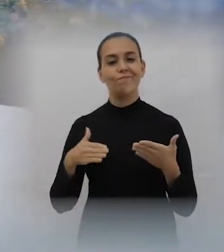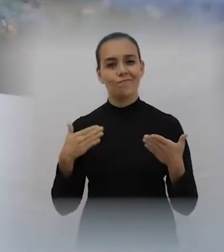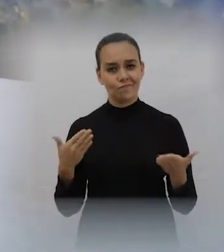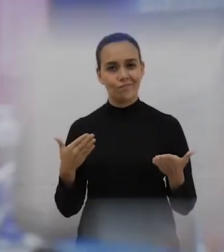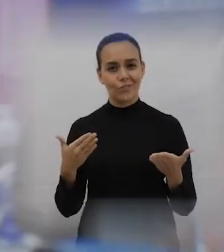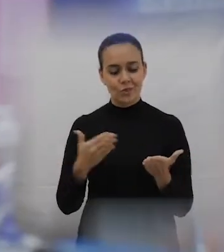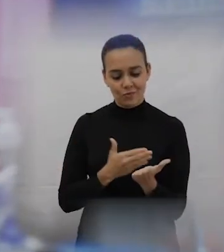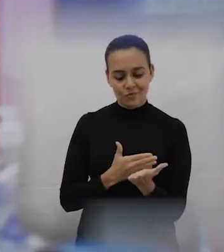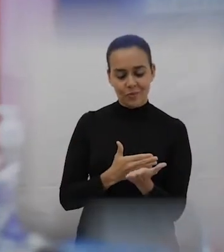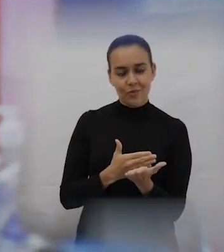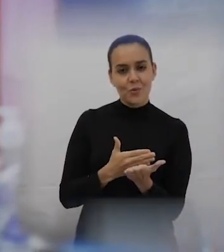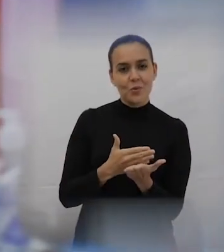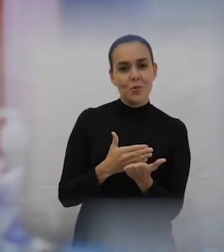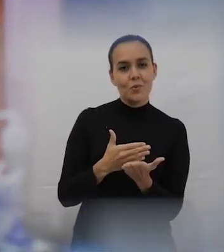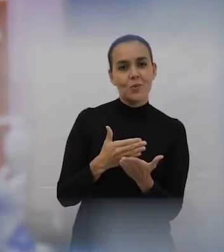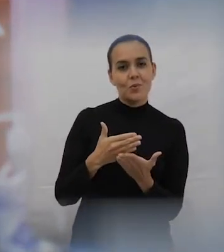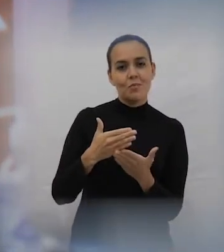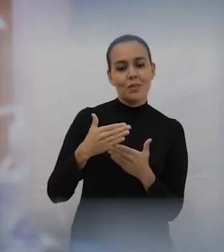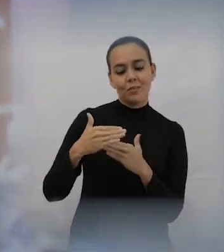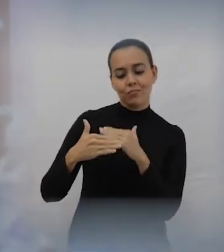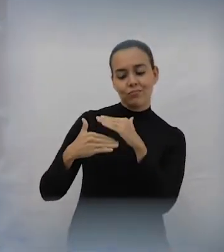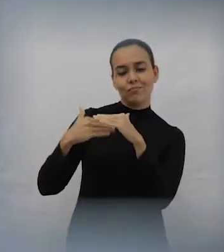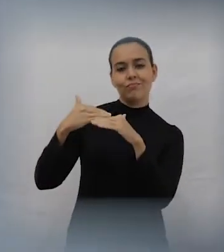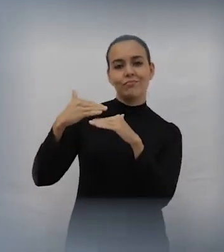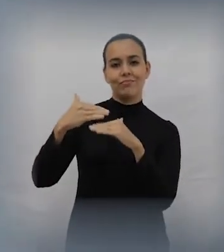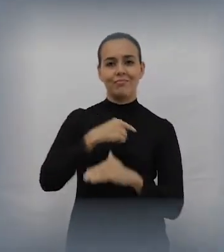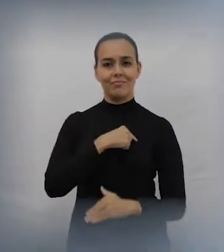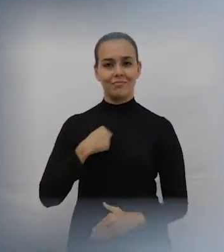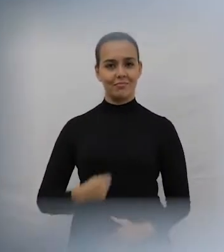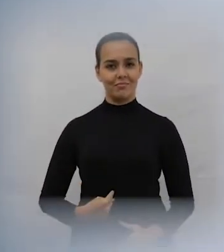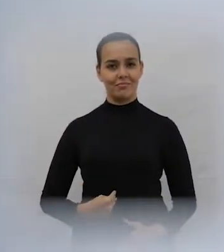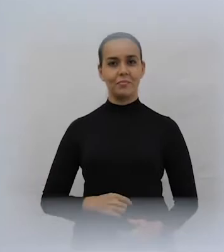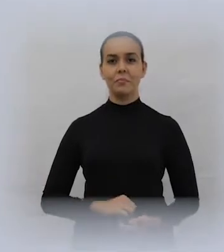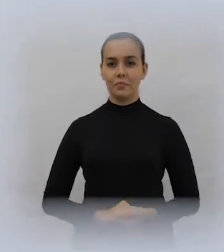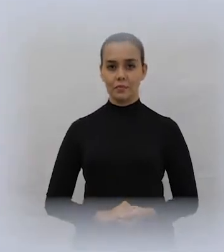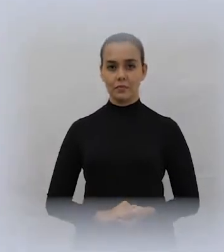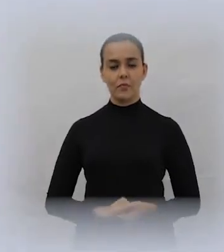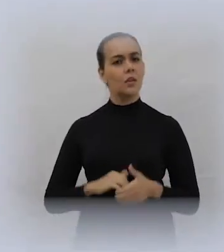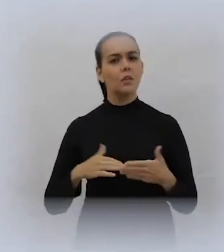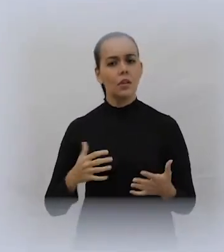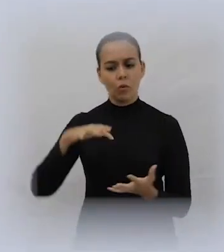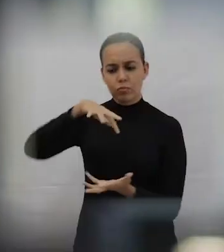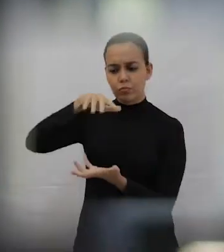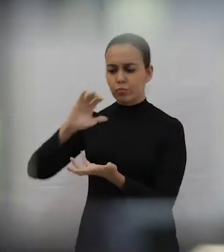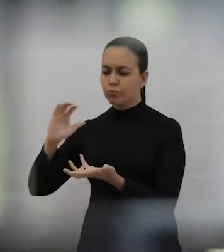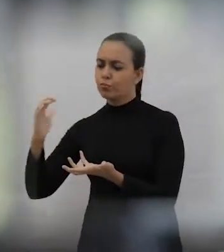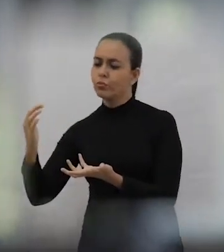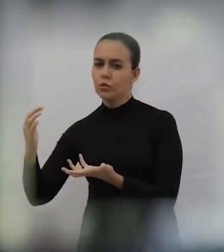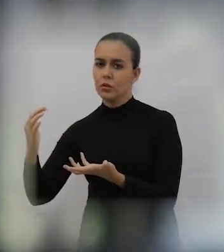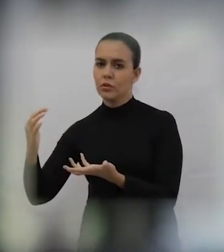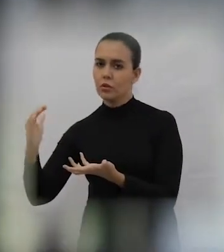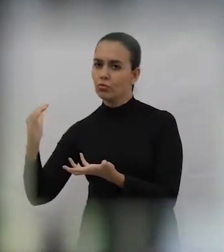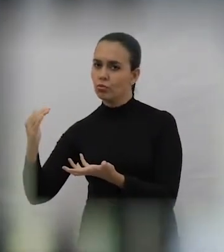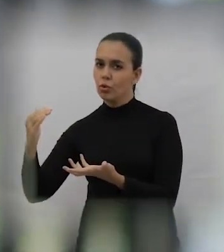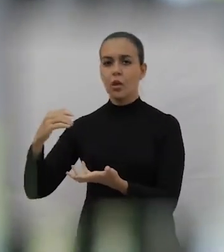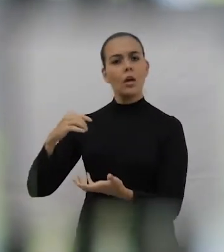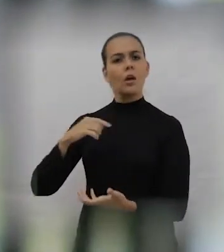Criou-se no Ocidente essa visão de que os chineses seriam capazes de produzir de forma tão barata em função de uma